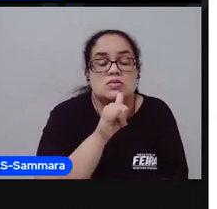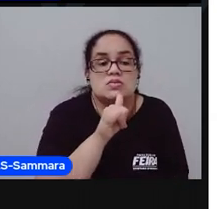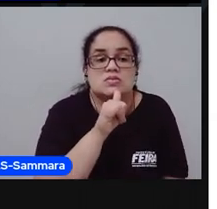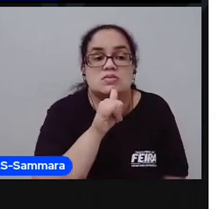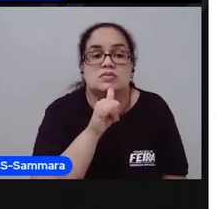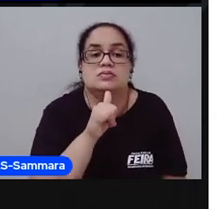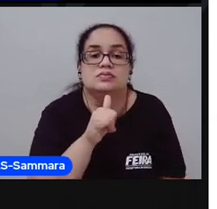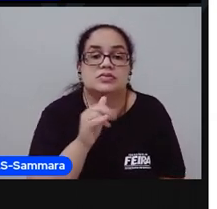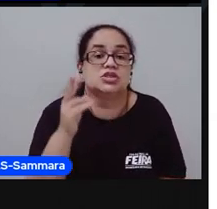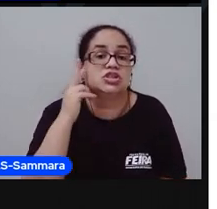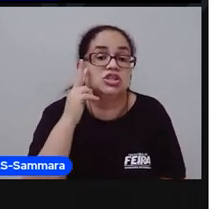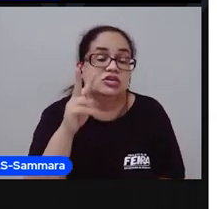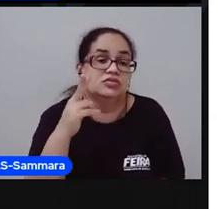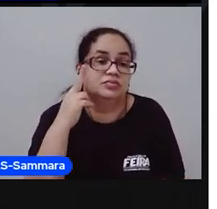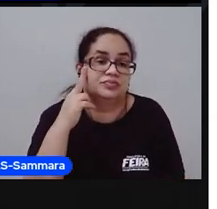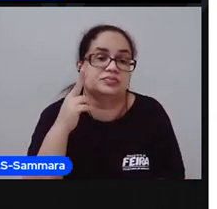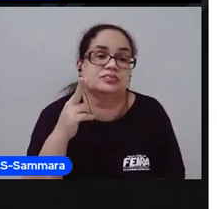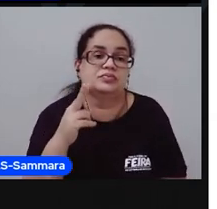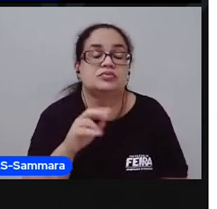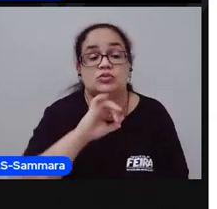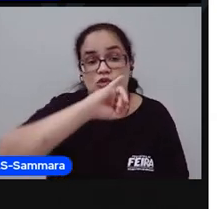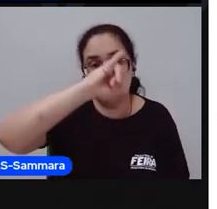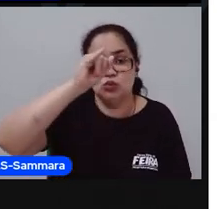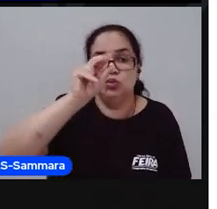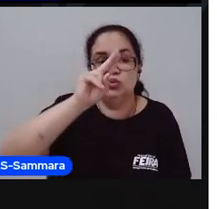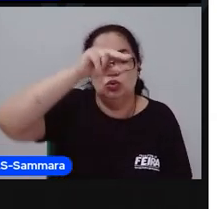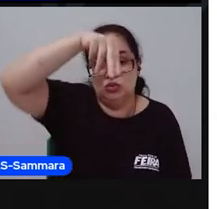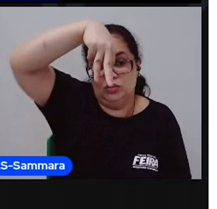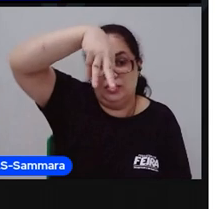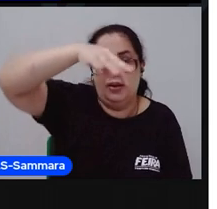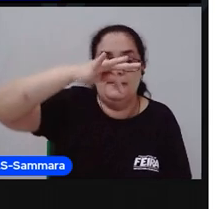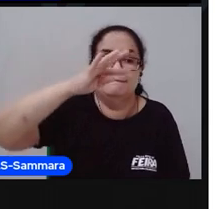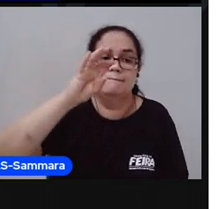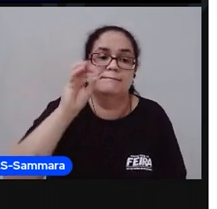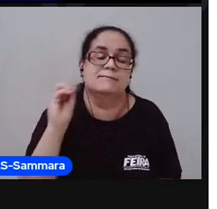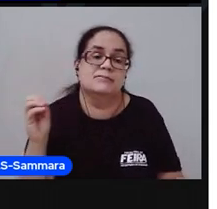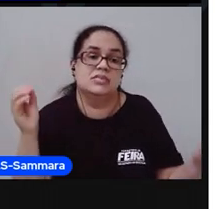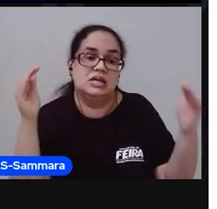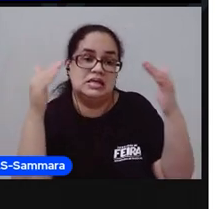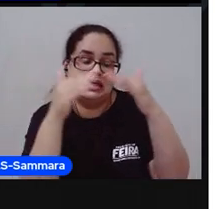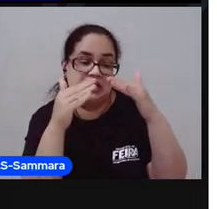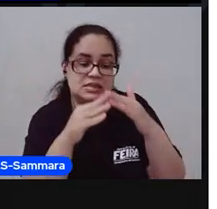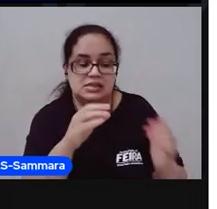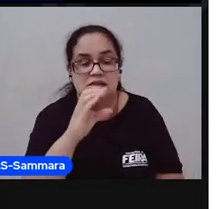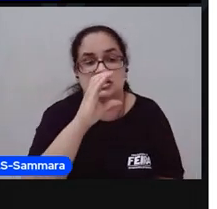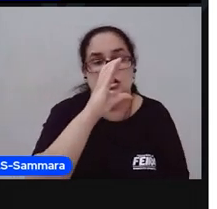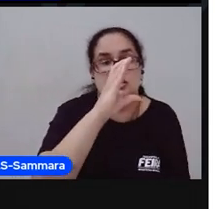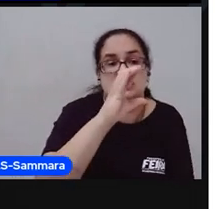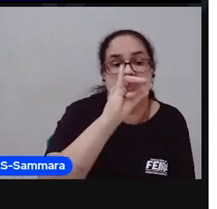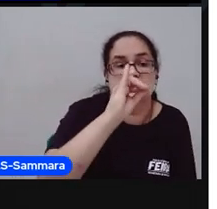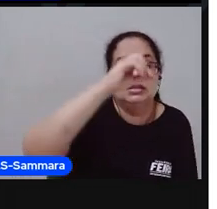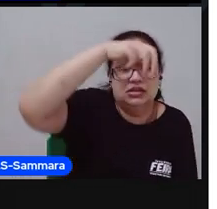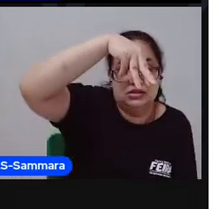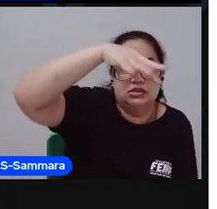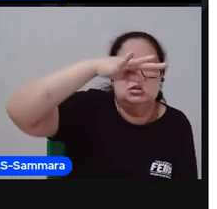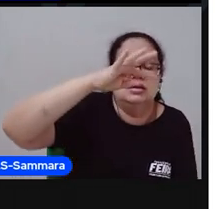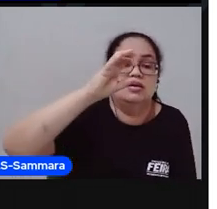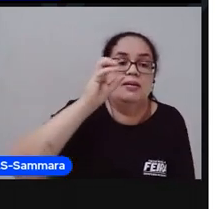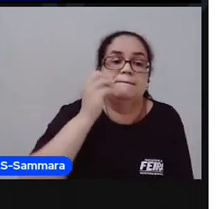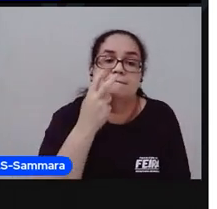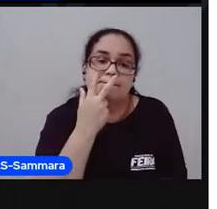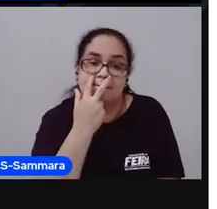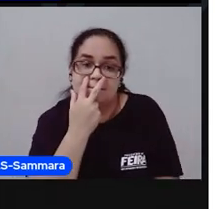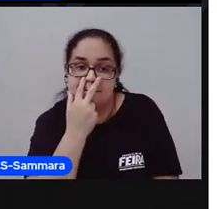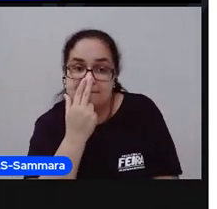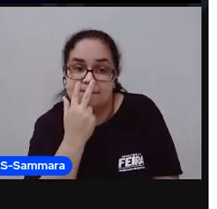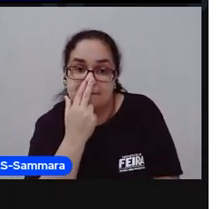a gente já viu lá que o jumento, a casa do jumento era a casa de cimento, não era? Então você faz uma mímica